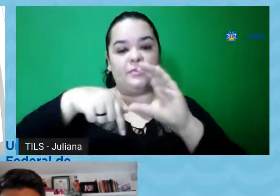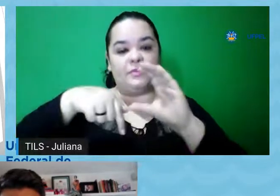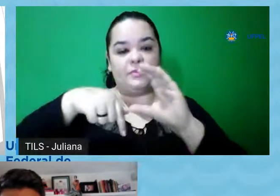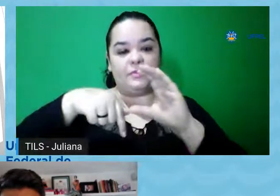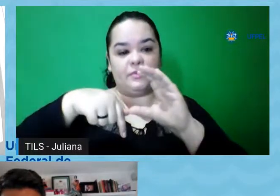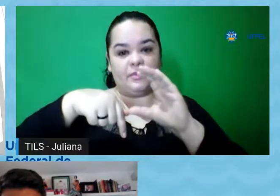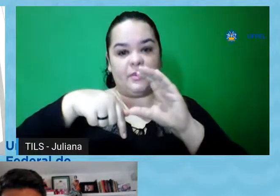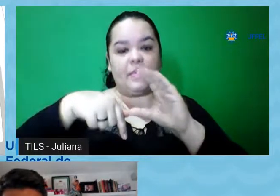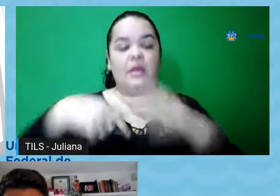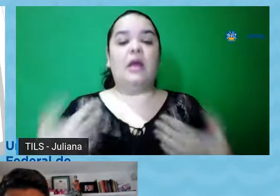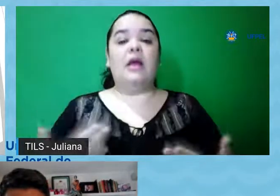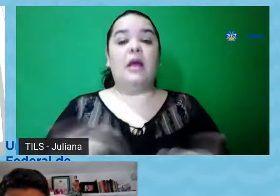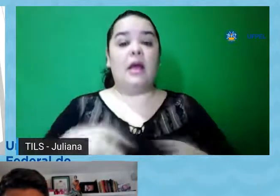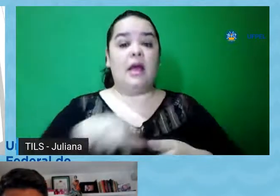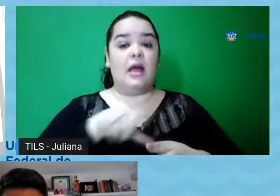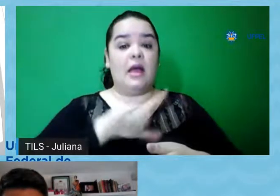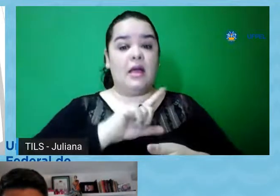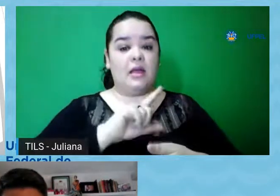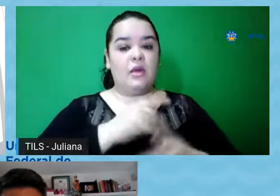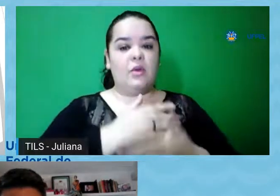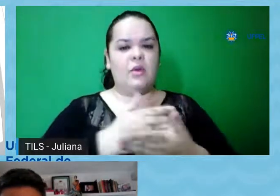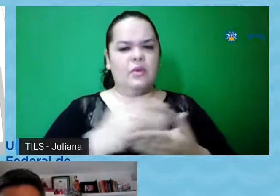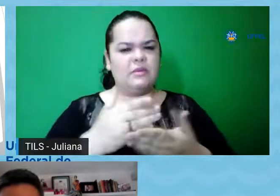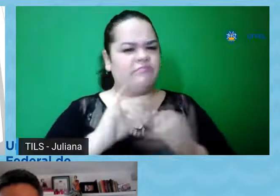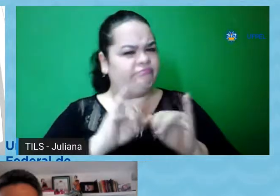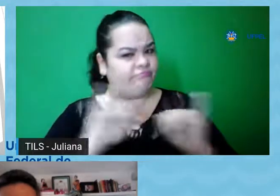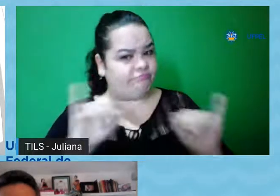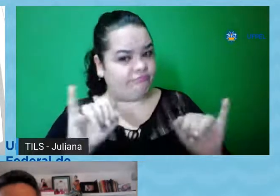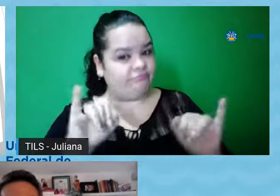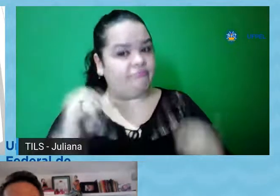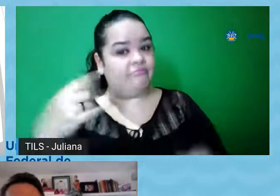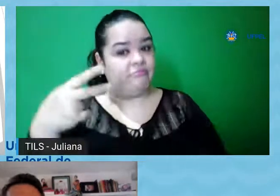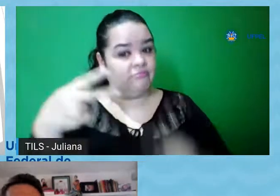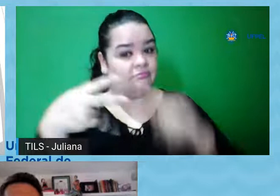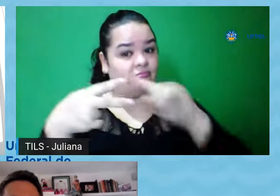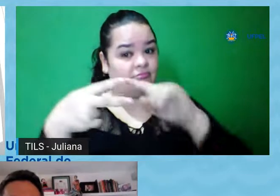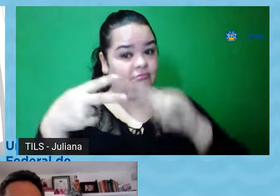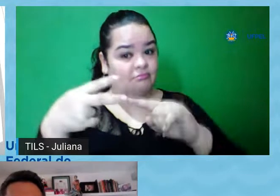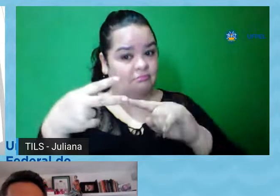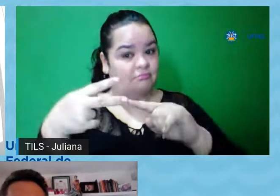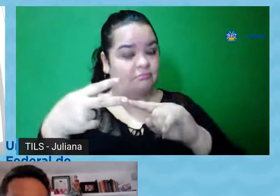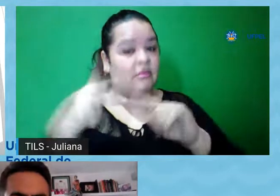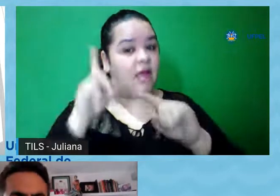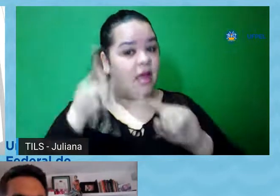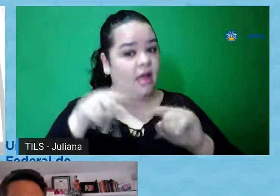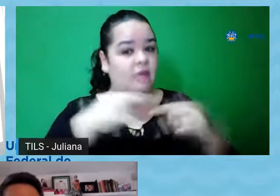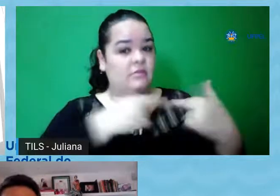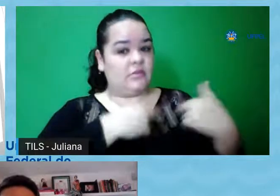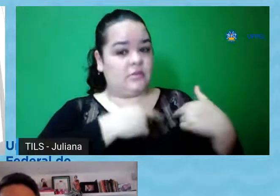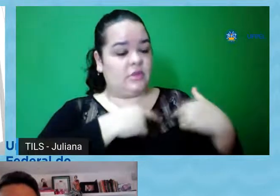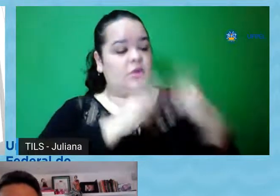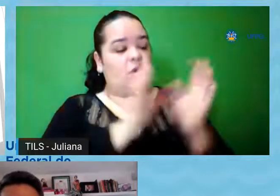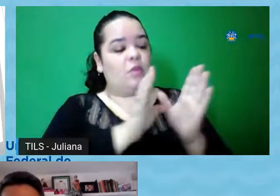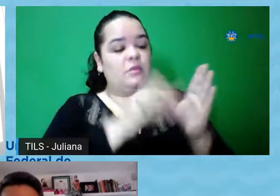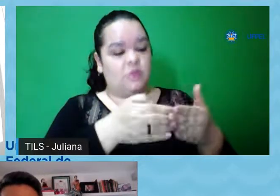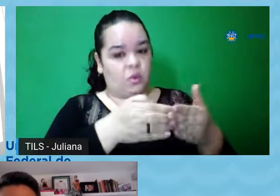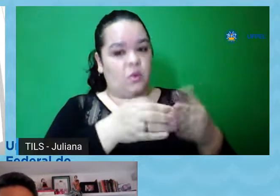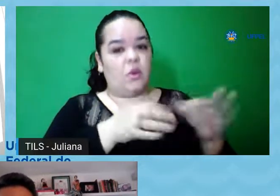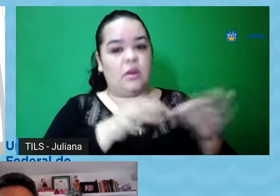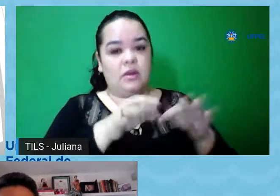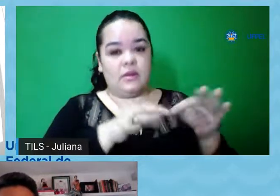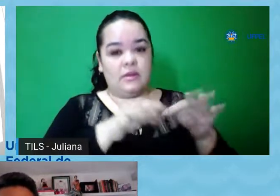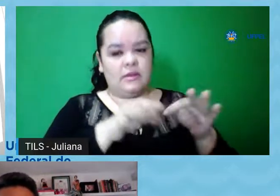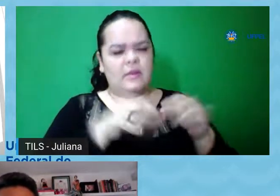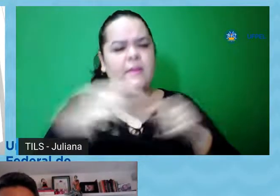Antes de começarmos, temos dois recados importantes da comissão organizadora do evento. Primeiro, as